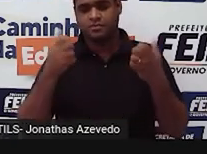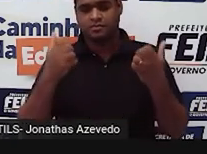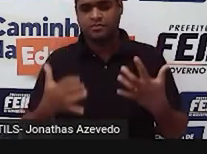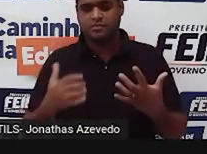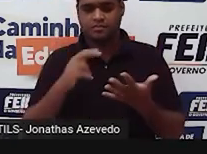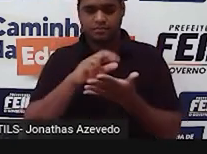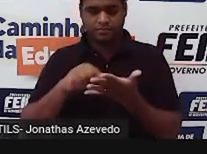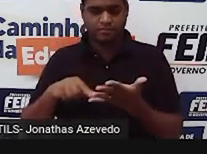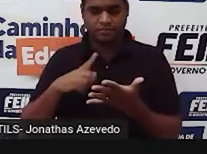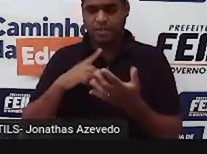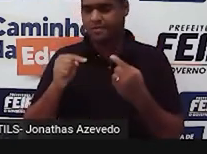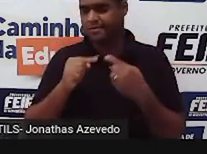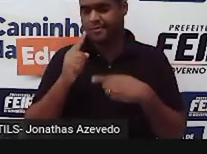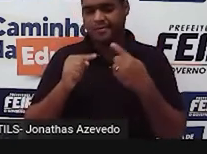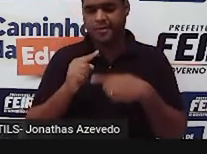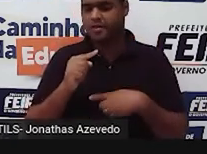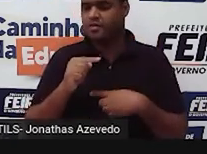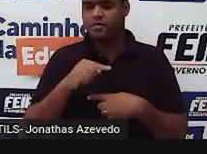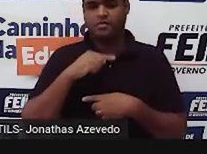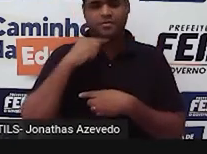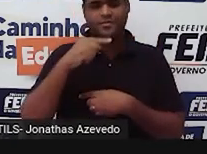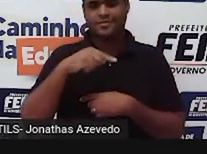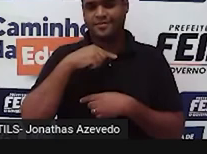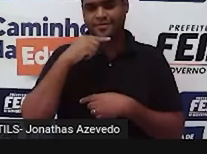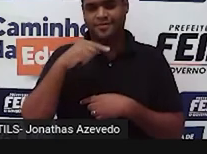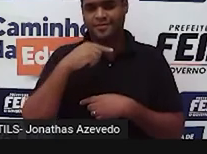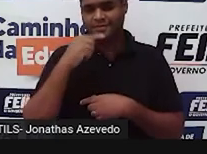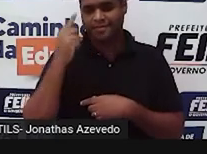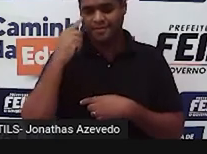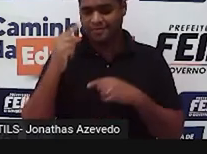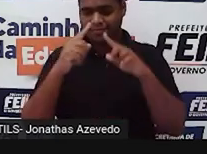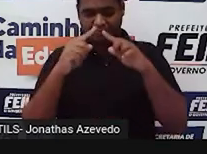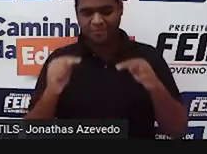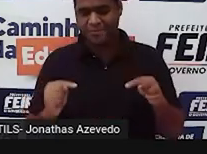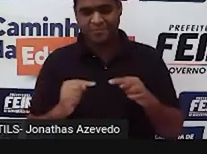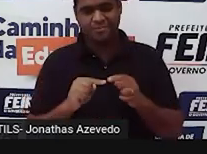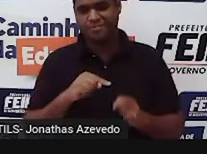medidas não dá para fazer um triângulo.